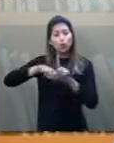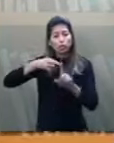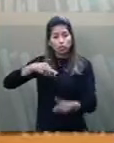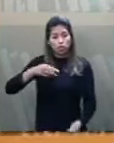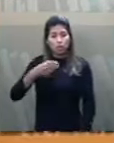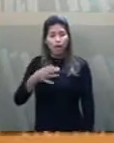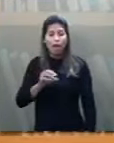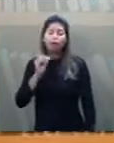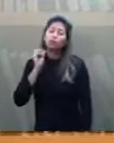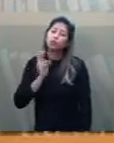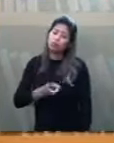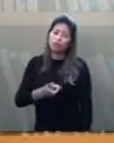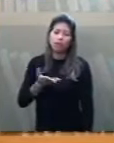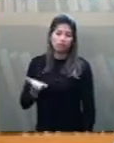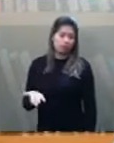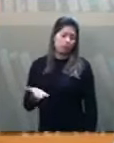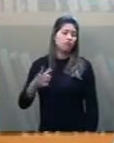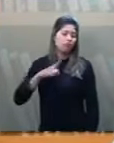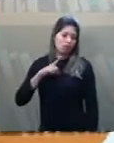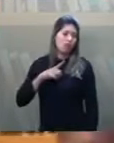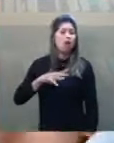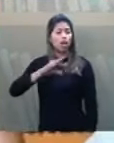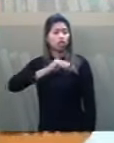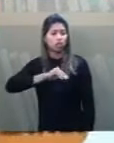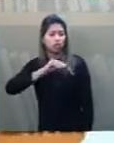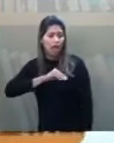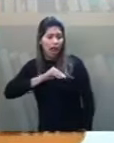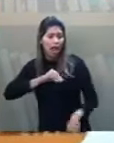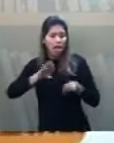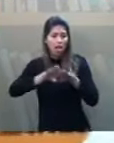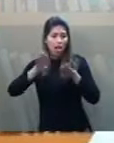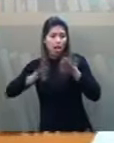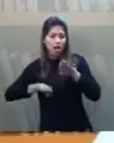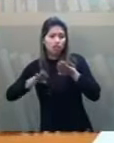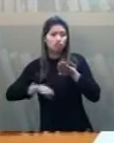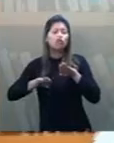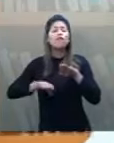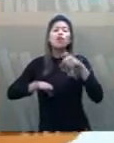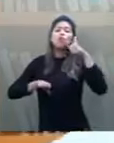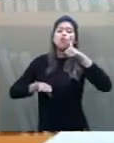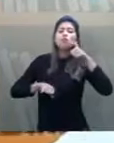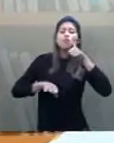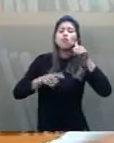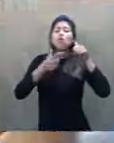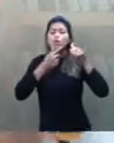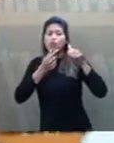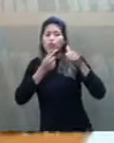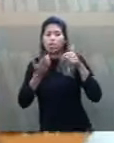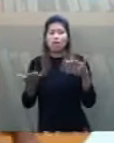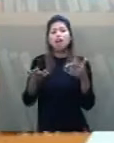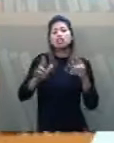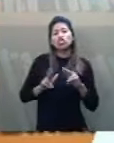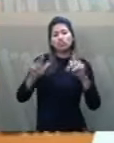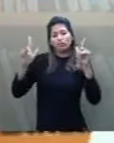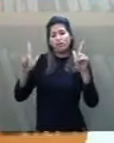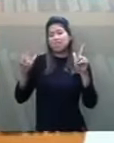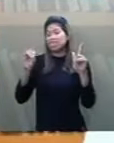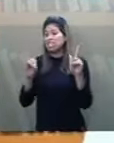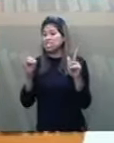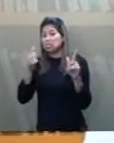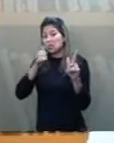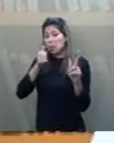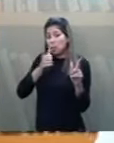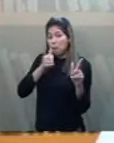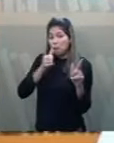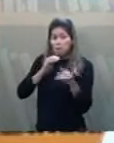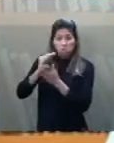homem e mulher. E, claro, se olharmos a mulher negra em relação ao homem, a diferença aumenta ainda mais. Por